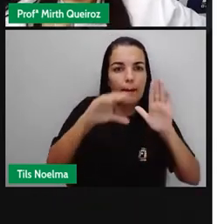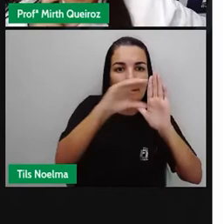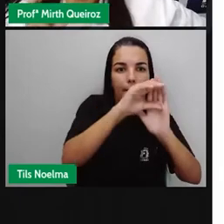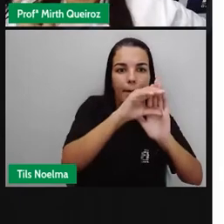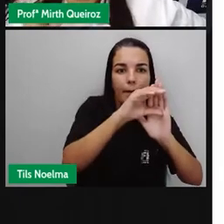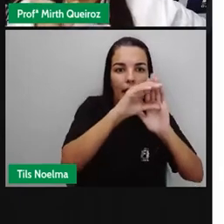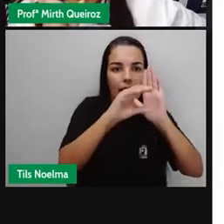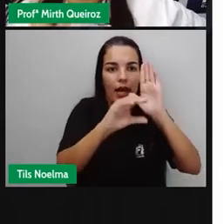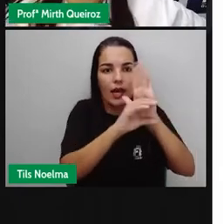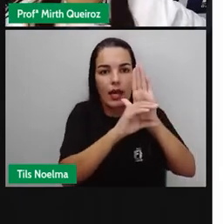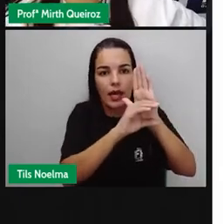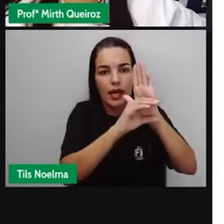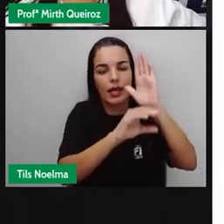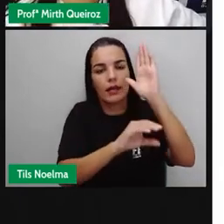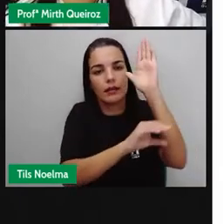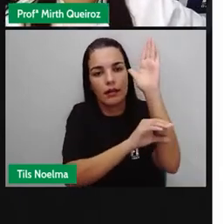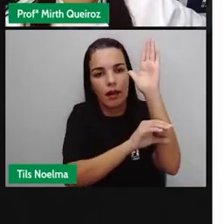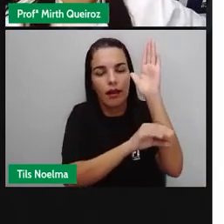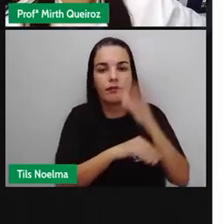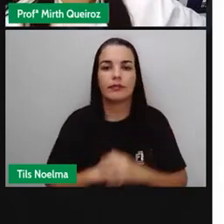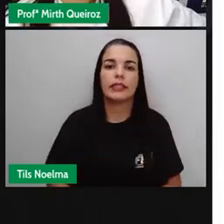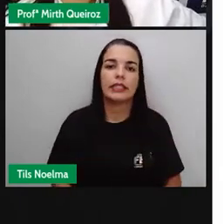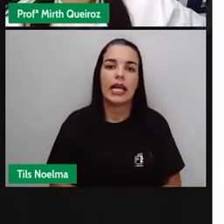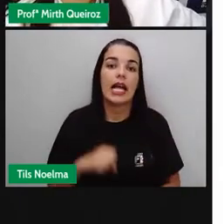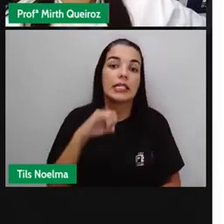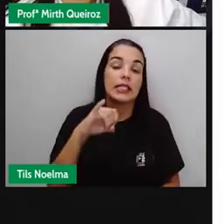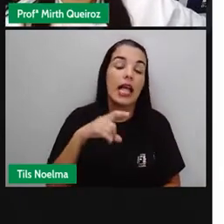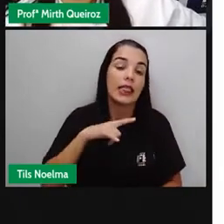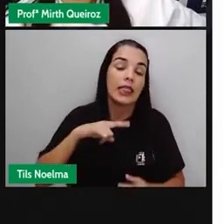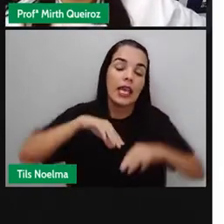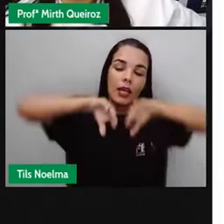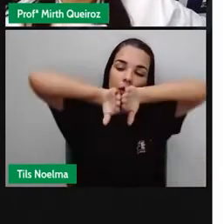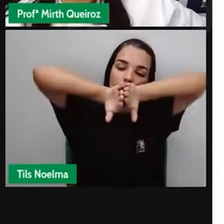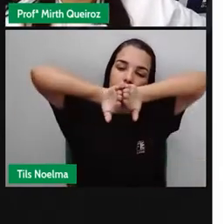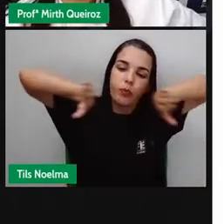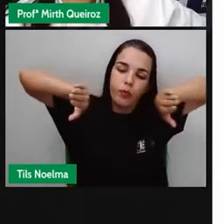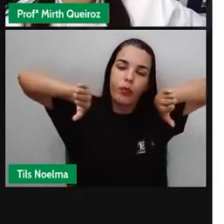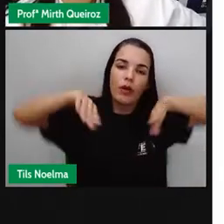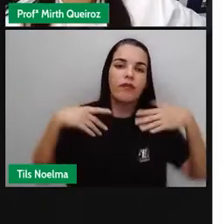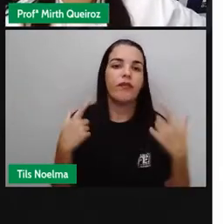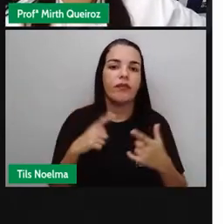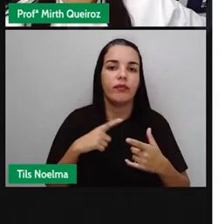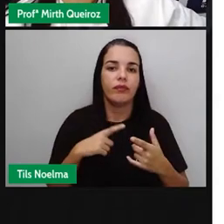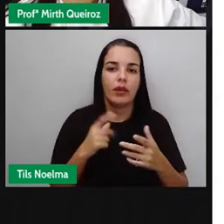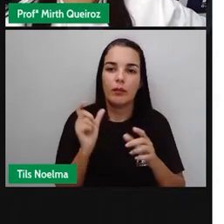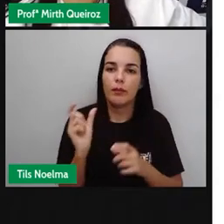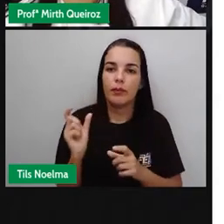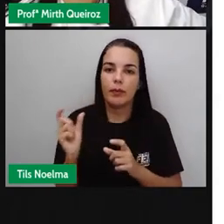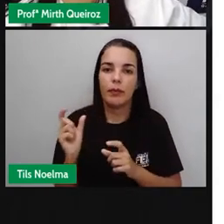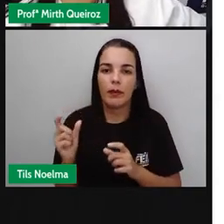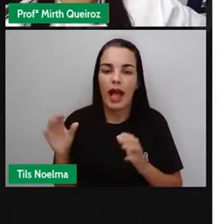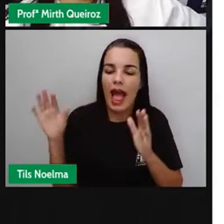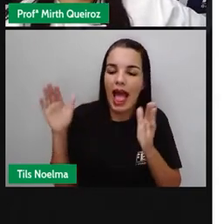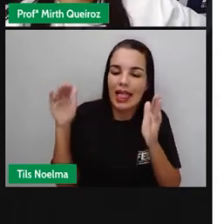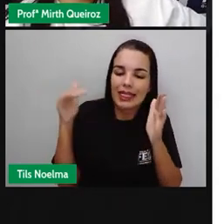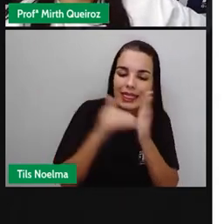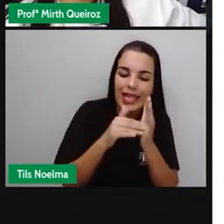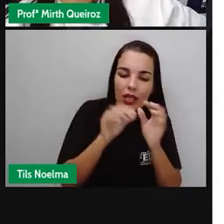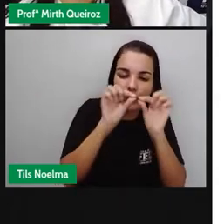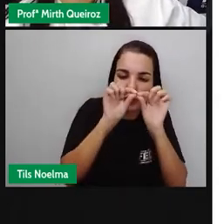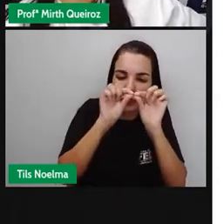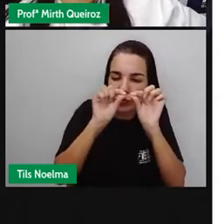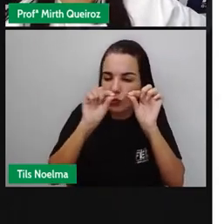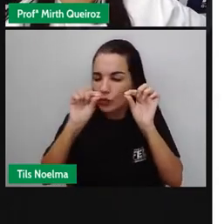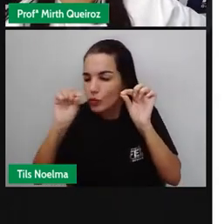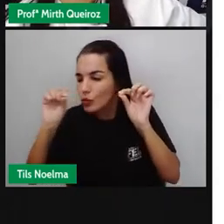Se há o parágrafo, se as margens estão regulares, as palavras devem ir até o fim da linha